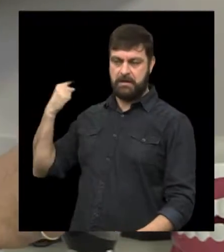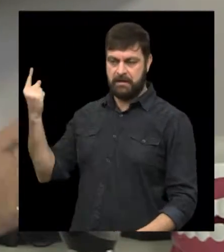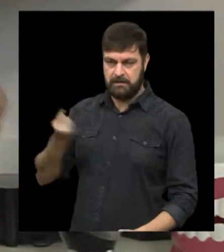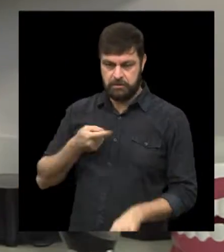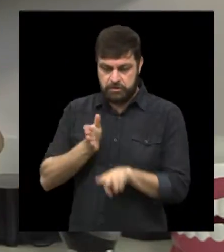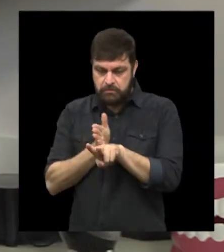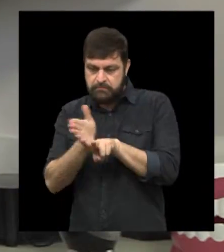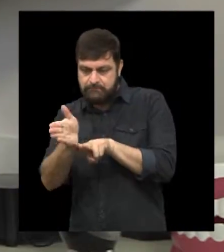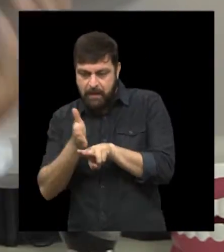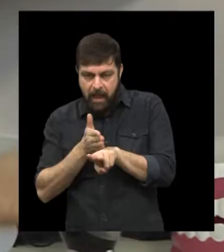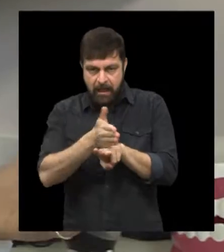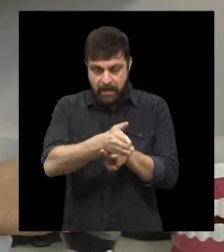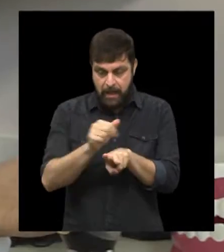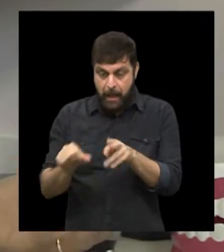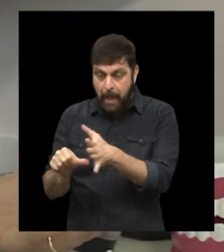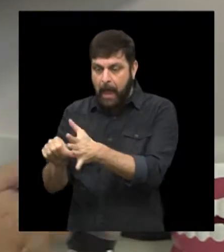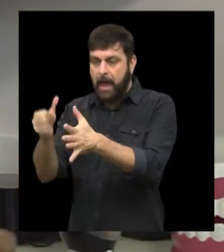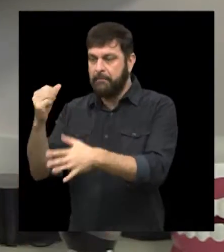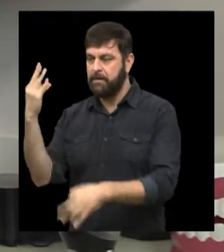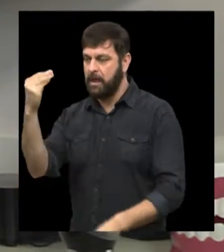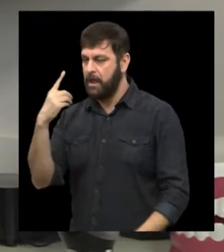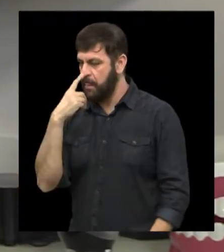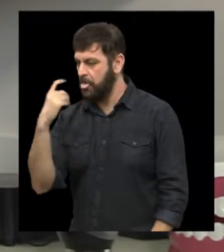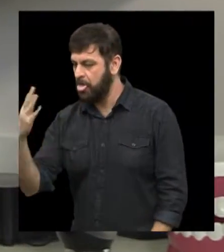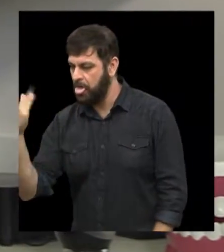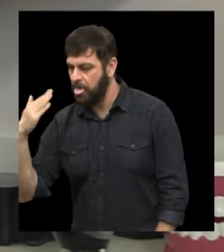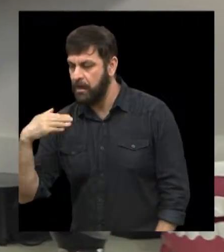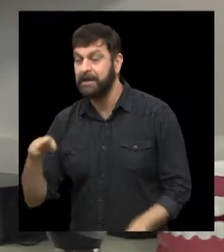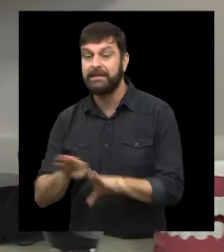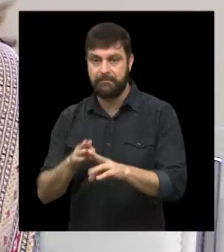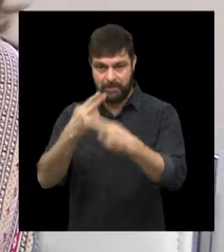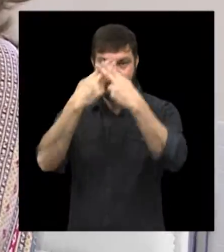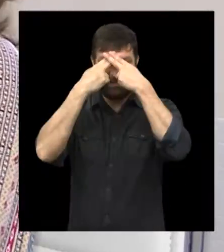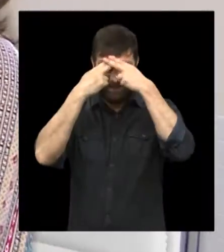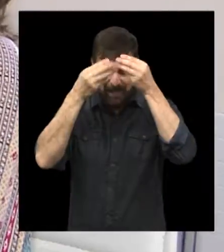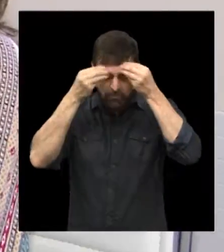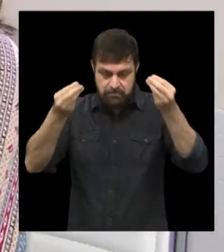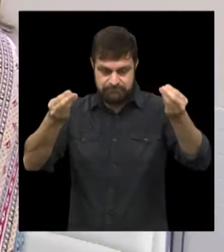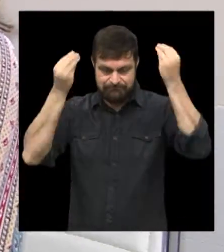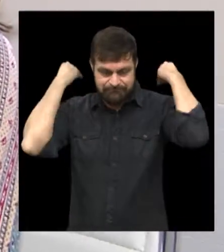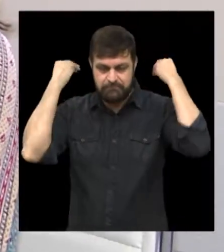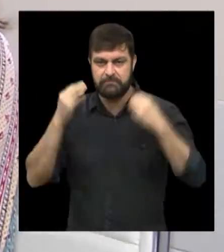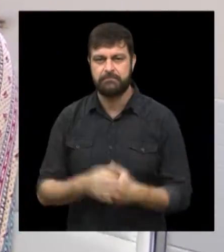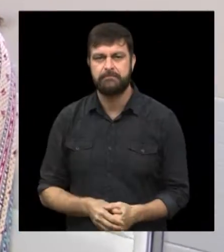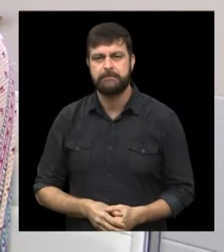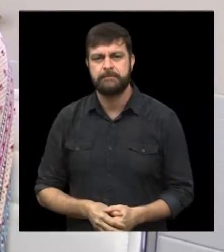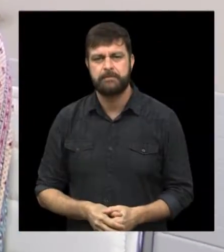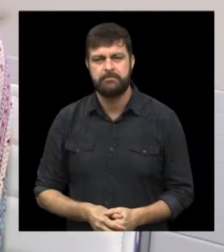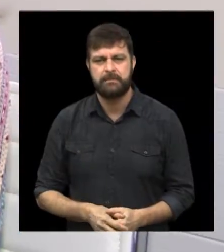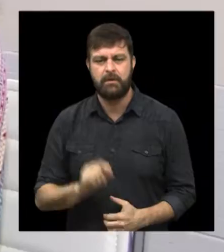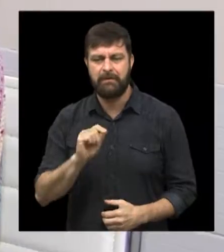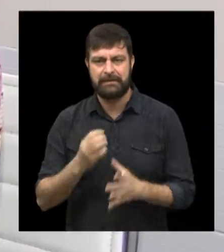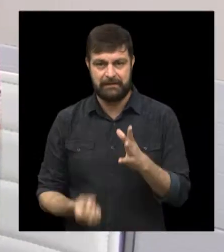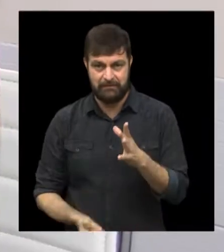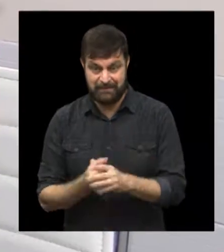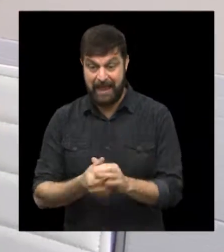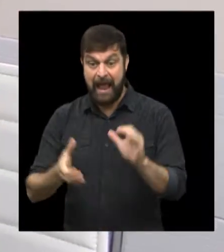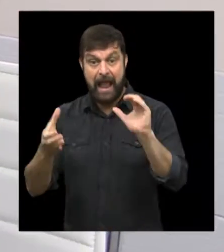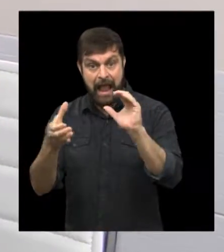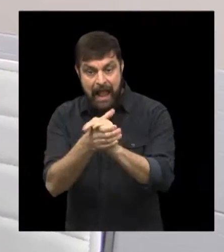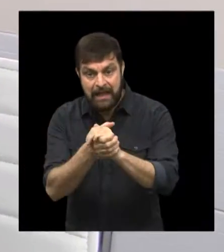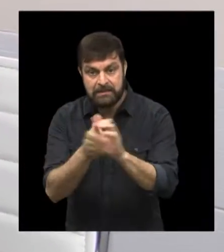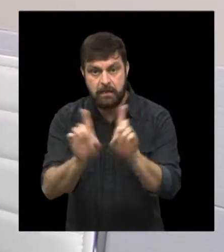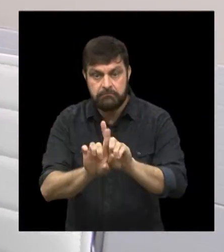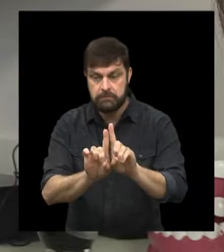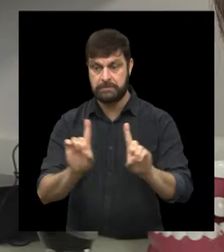dividir o tratamento em primeiro do mau hábito e depois dessas consequências. E uma das consequências é a separação de